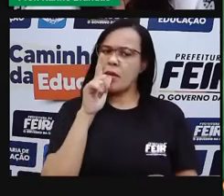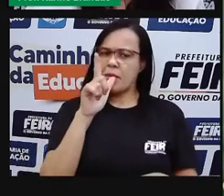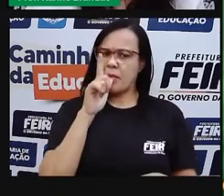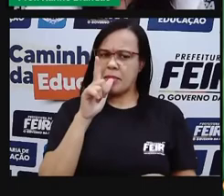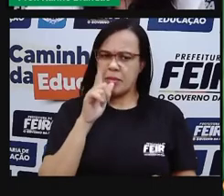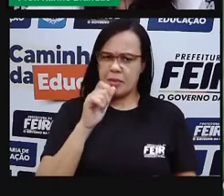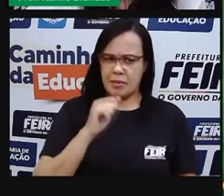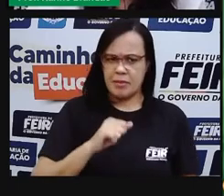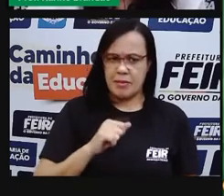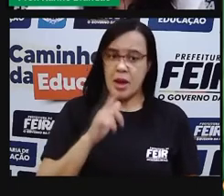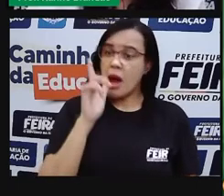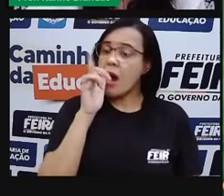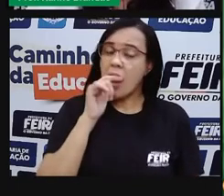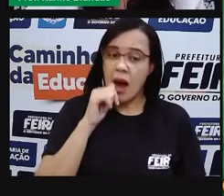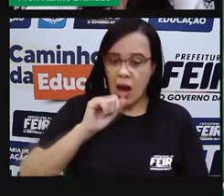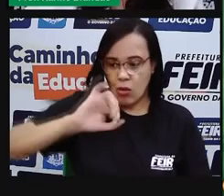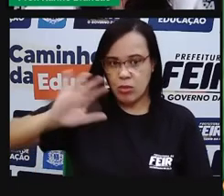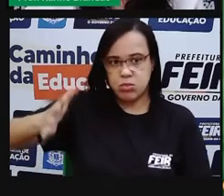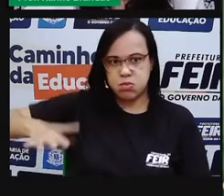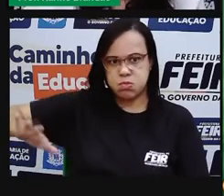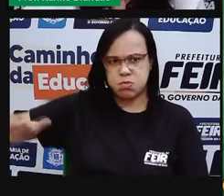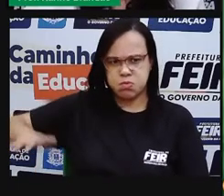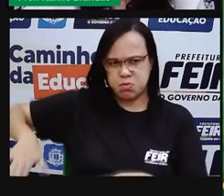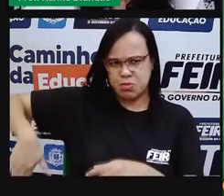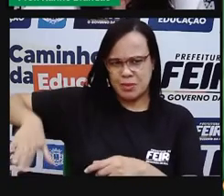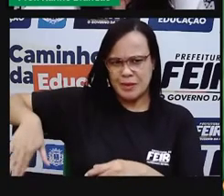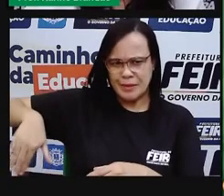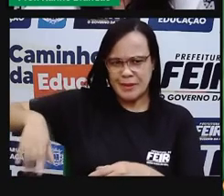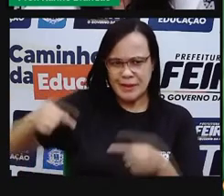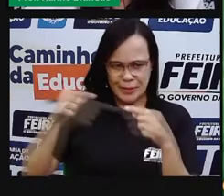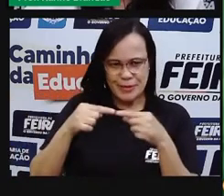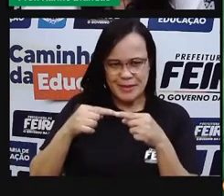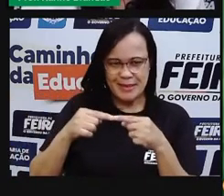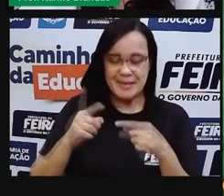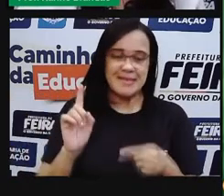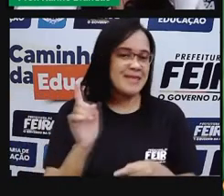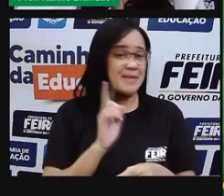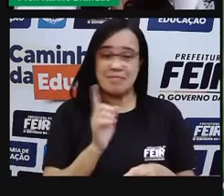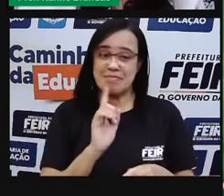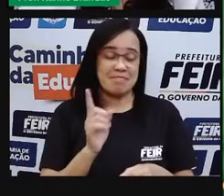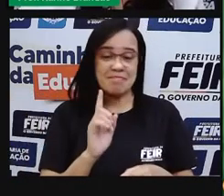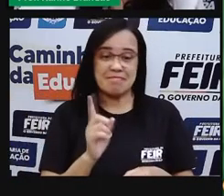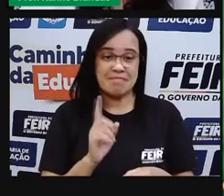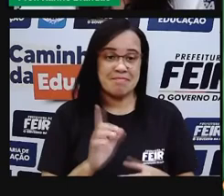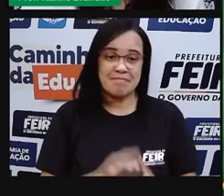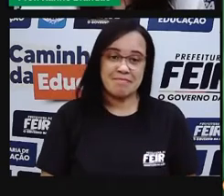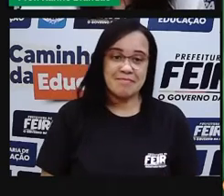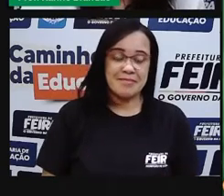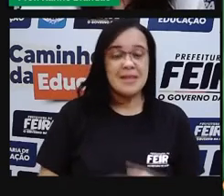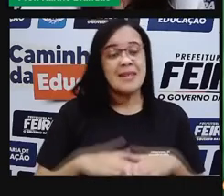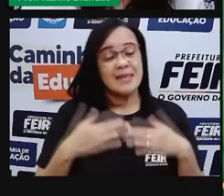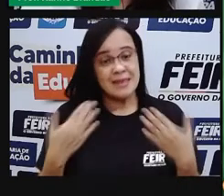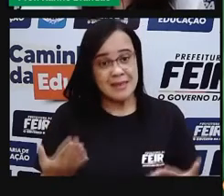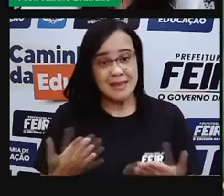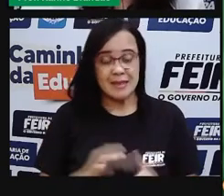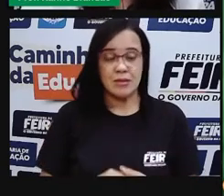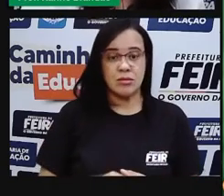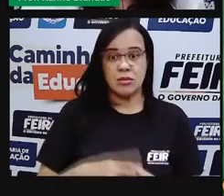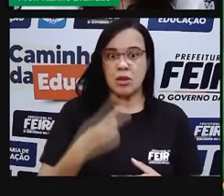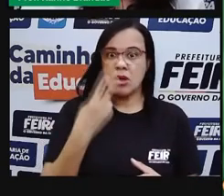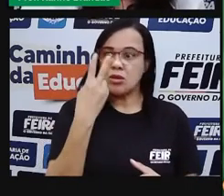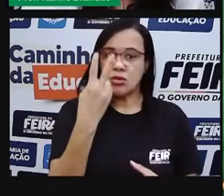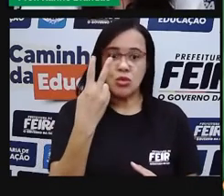pensar assim. Então são os nossos oceanos, né? Mares e oceanos. E aí, 2,7%